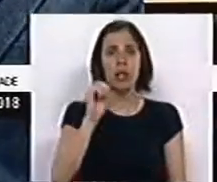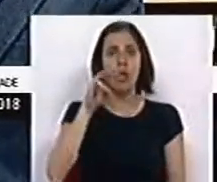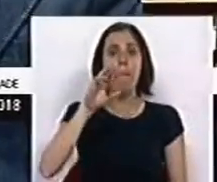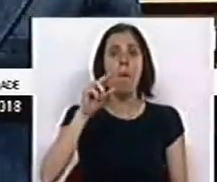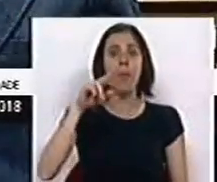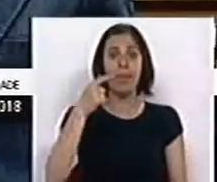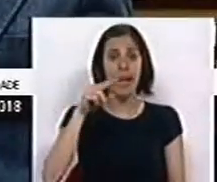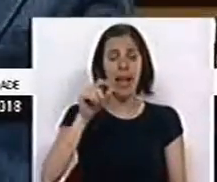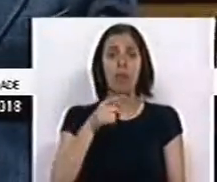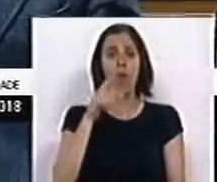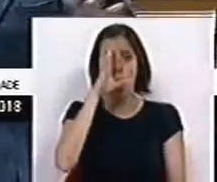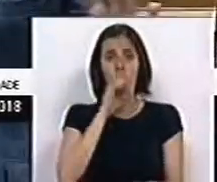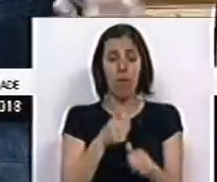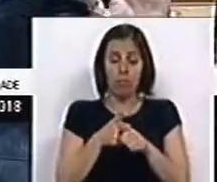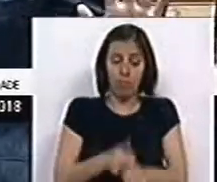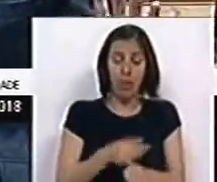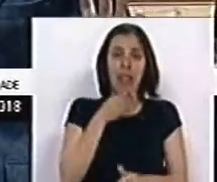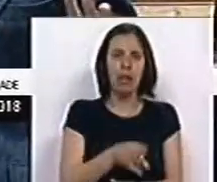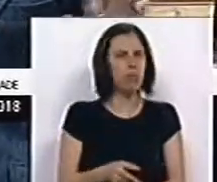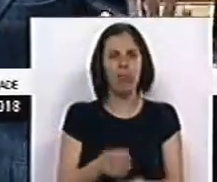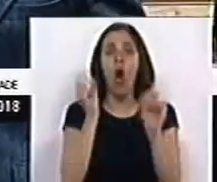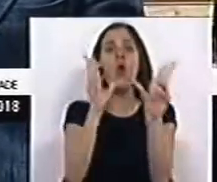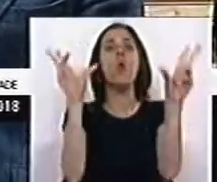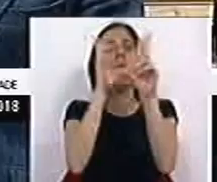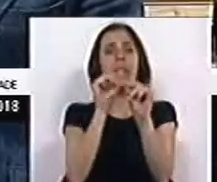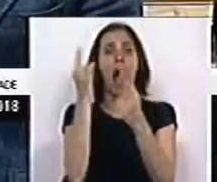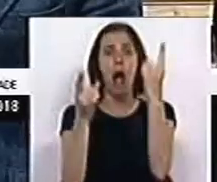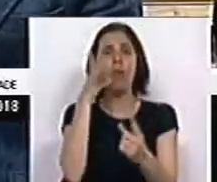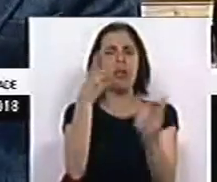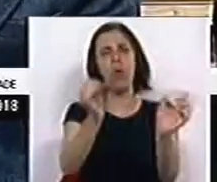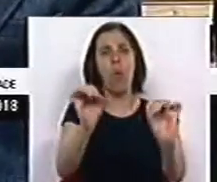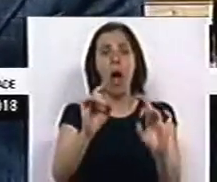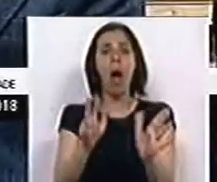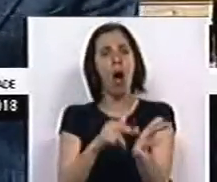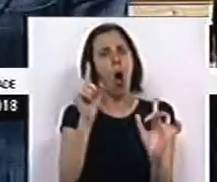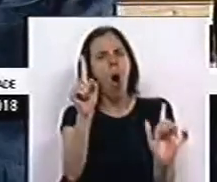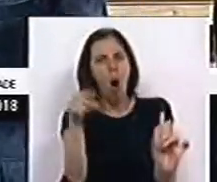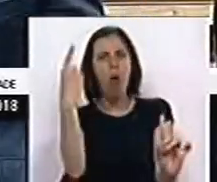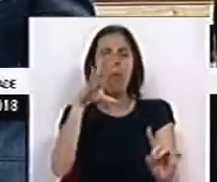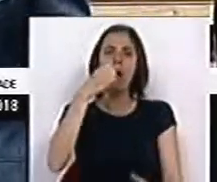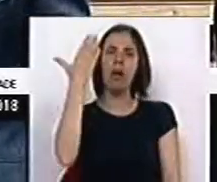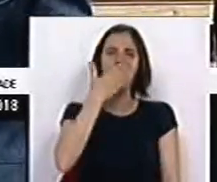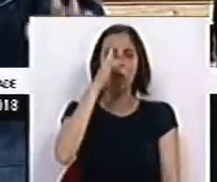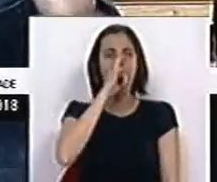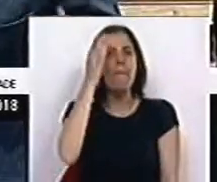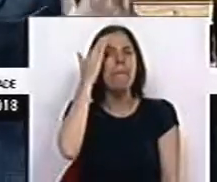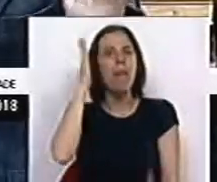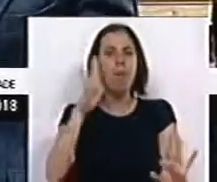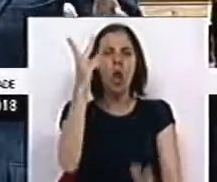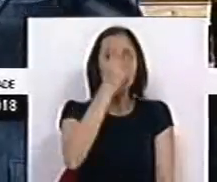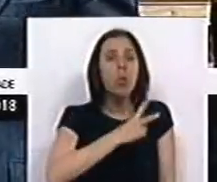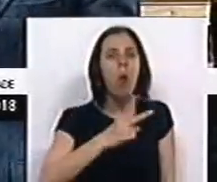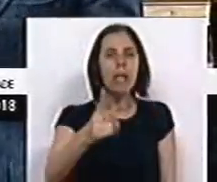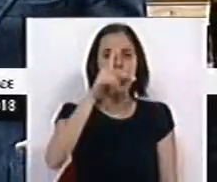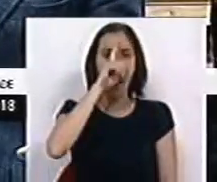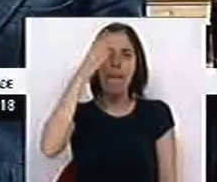que o Governo não tem palavra. Não há novidade sobre isso, diriam alguns. Mas seria de esperar, pelo menos, se tivesse 15 dias de memória. Duas